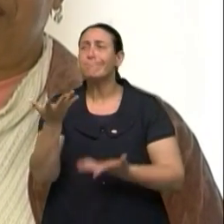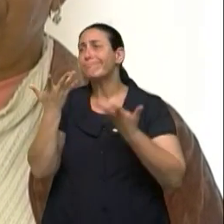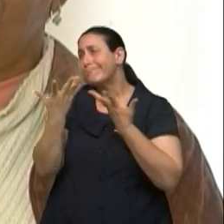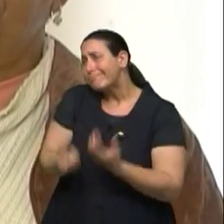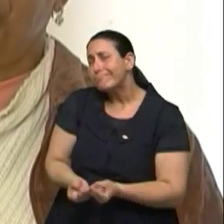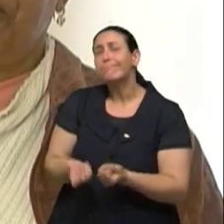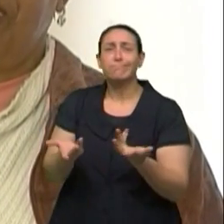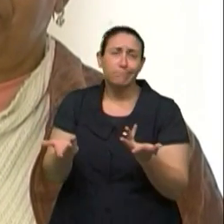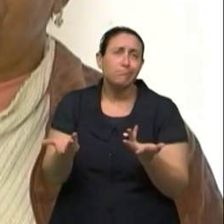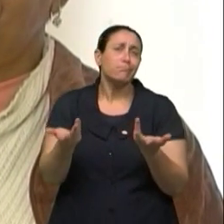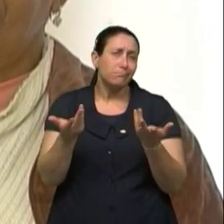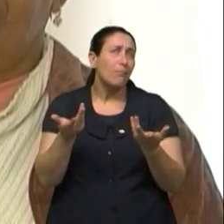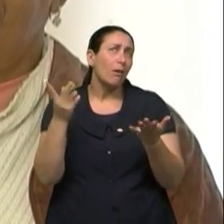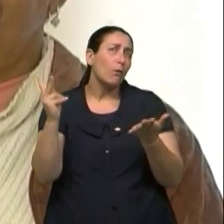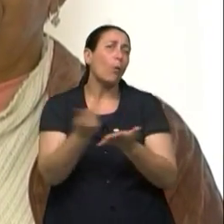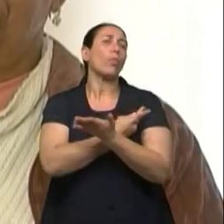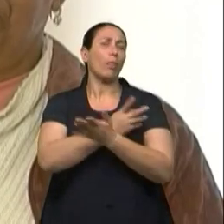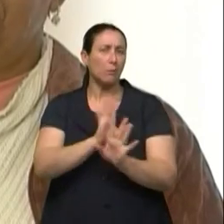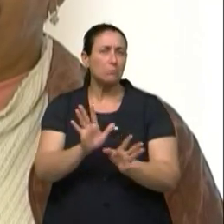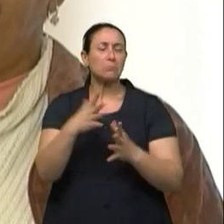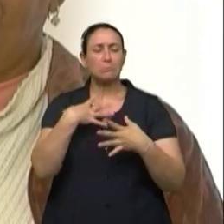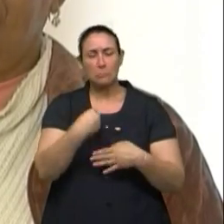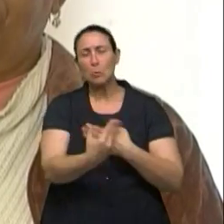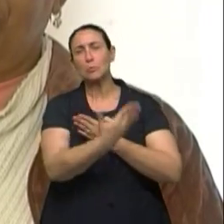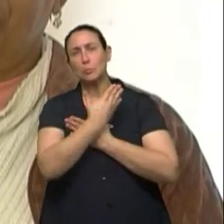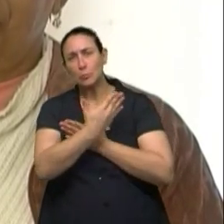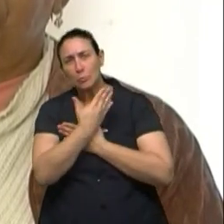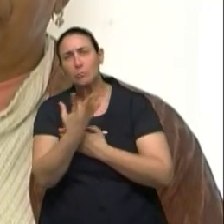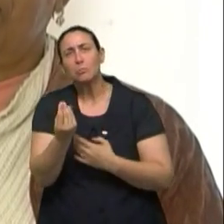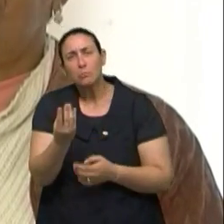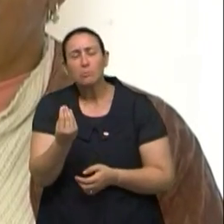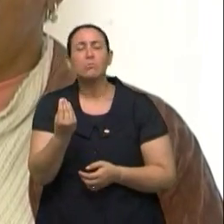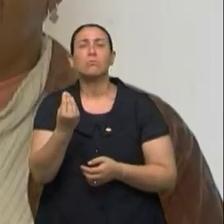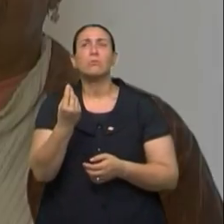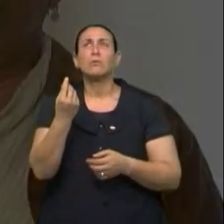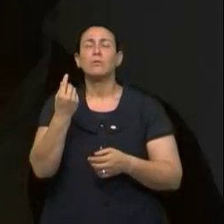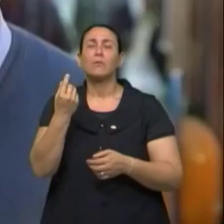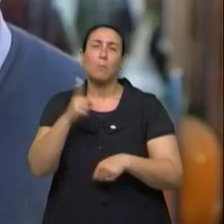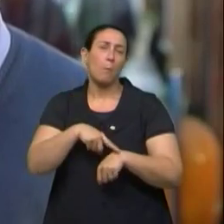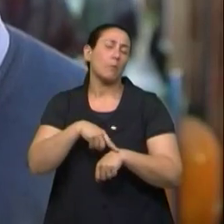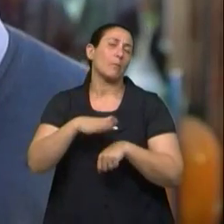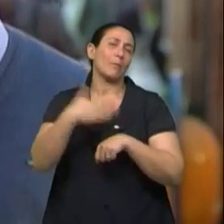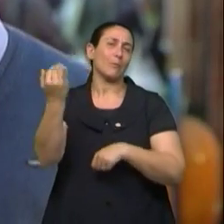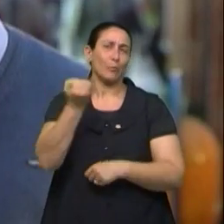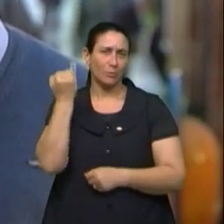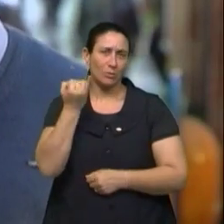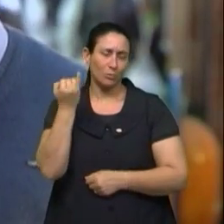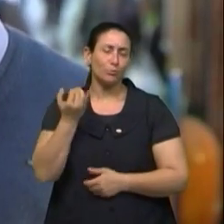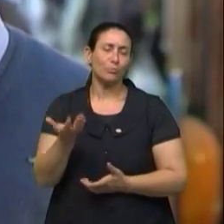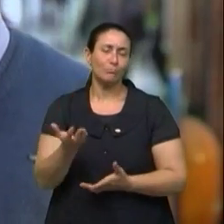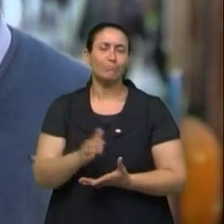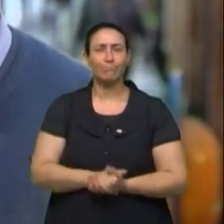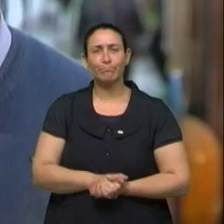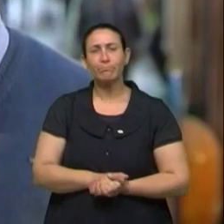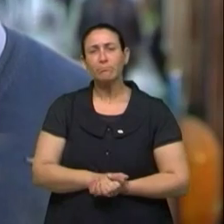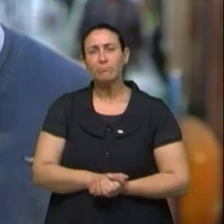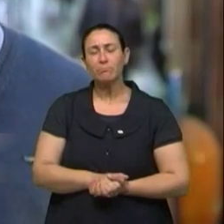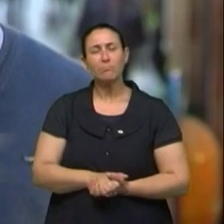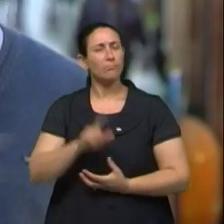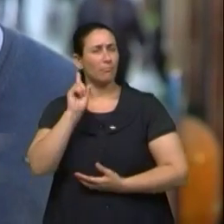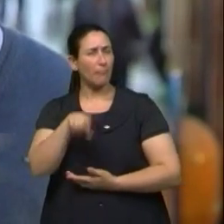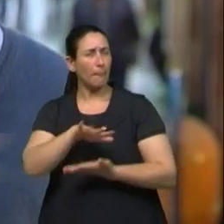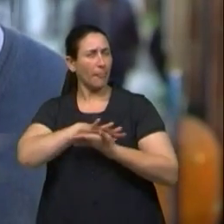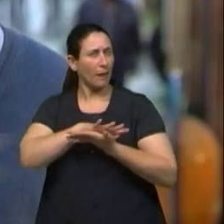tranquilamente. Meus filhos me ajudaram, me ampararam na hora que eu mais precisei. Barreiras como o preconceito, a